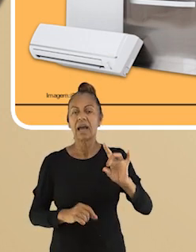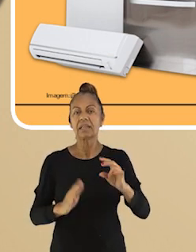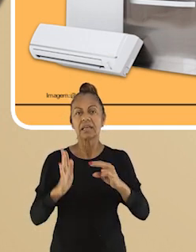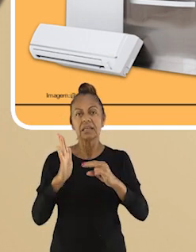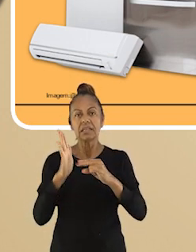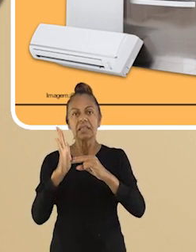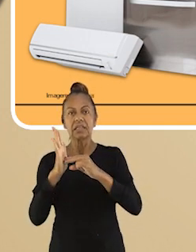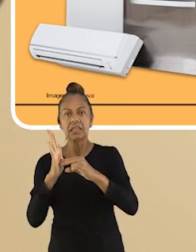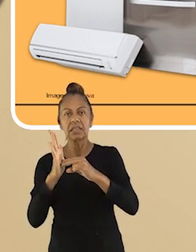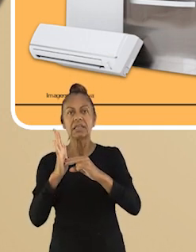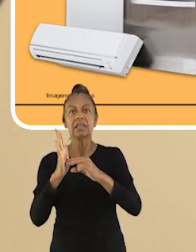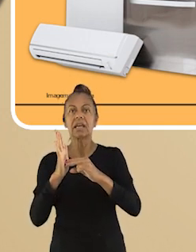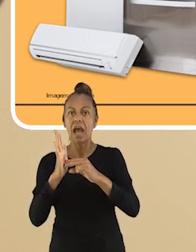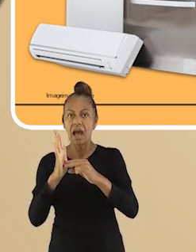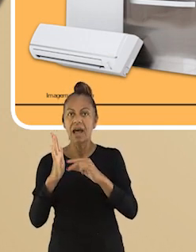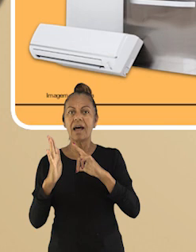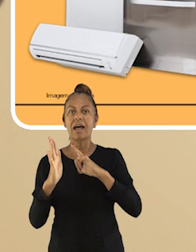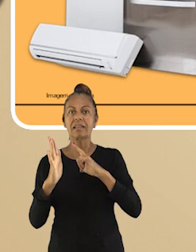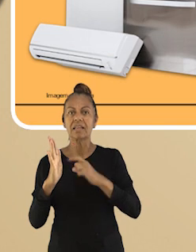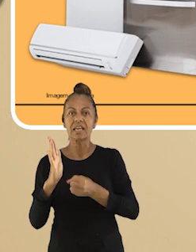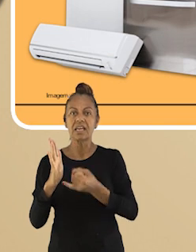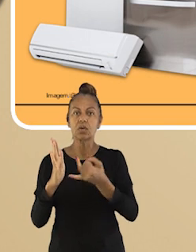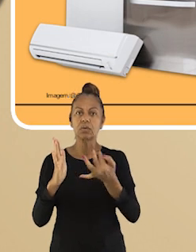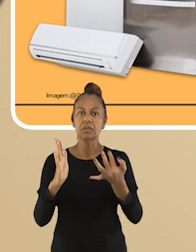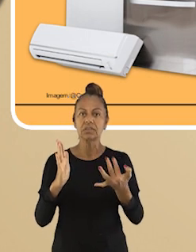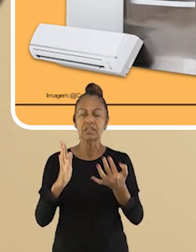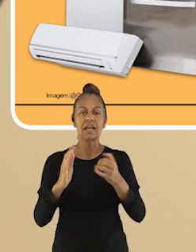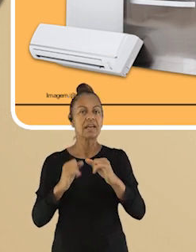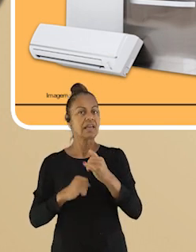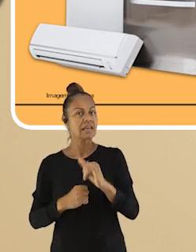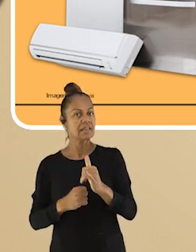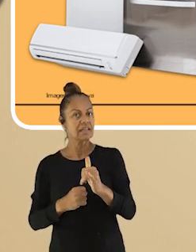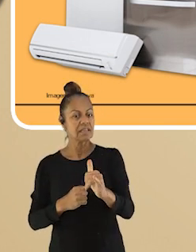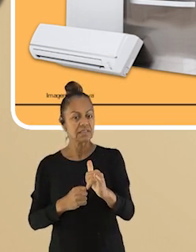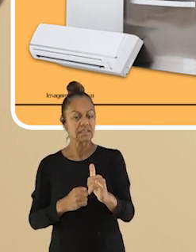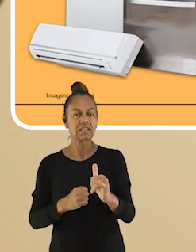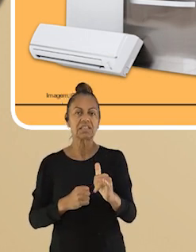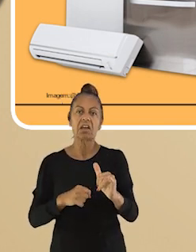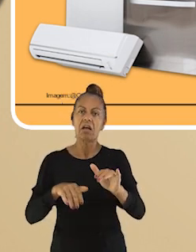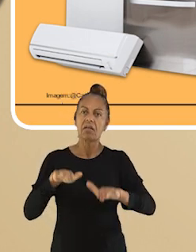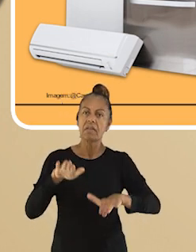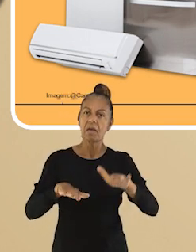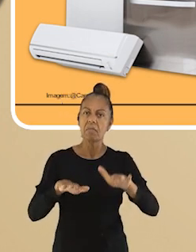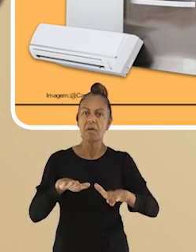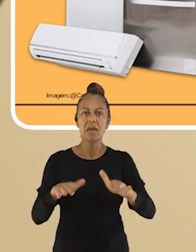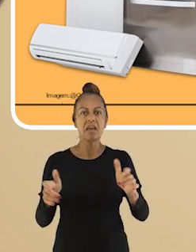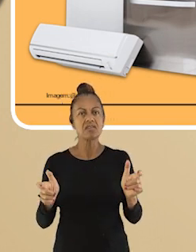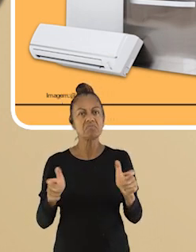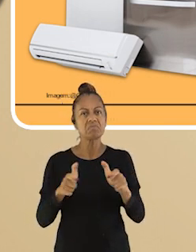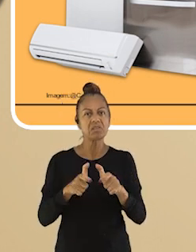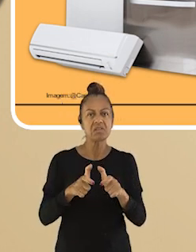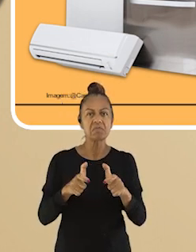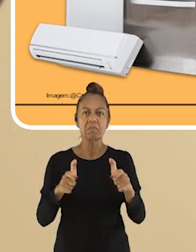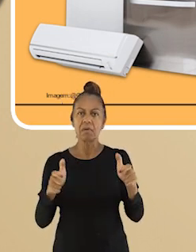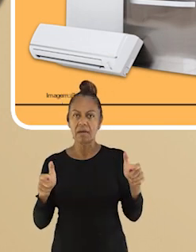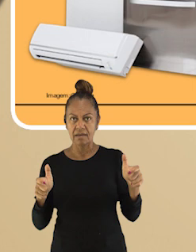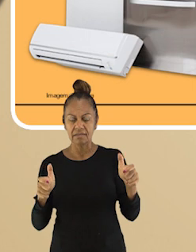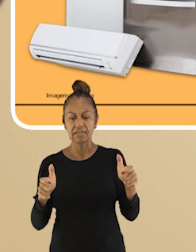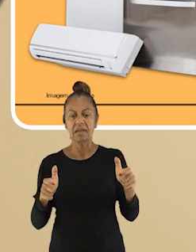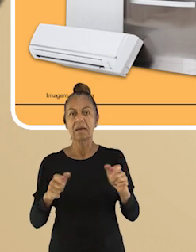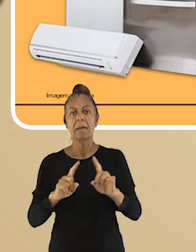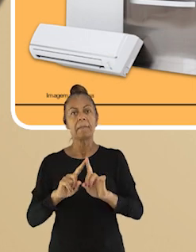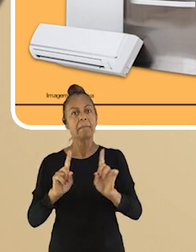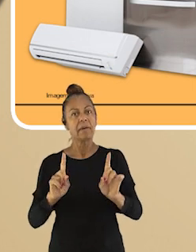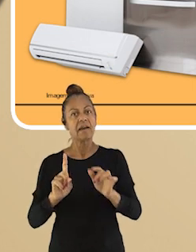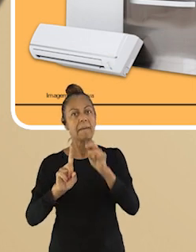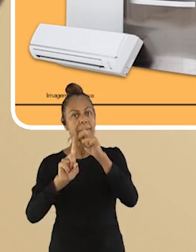Cada aparelho, quando ligado, ele consome uma certa quantidade de energia, sendo que alguns consomem mais e outros